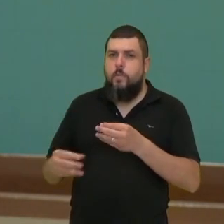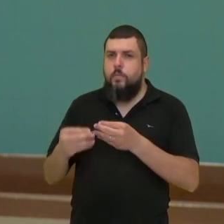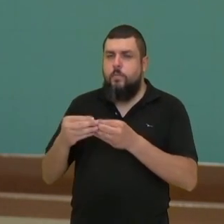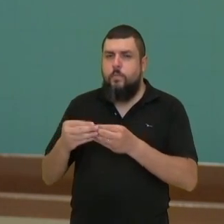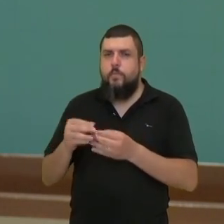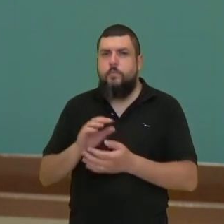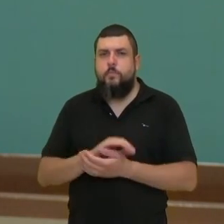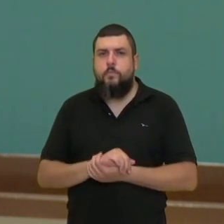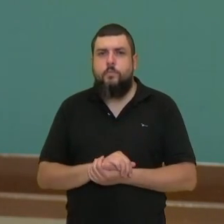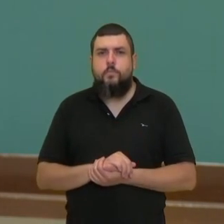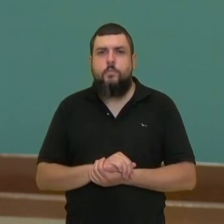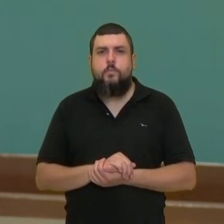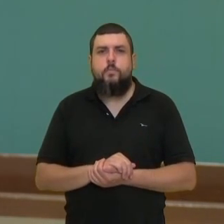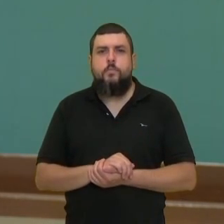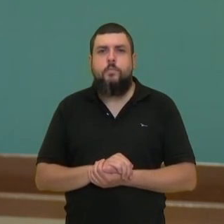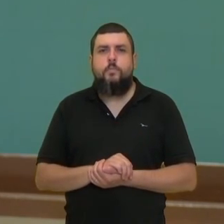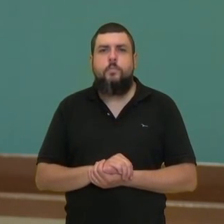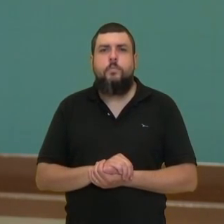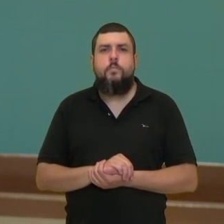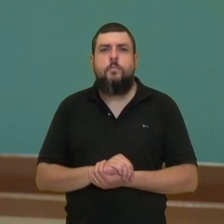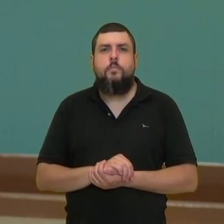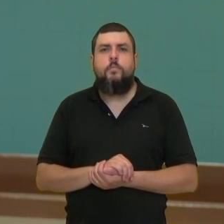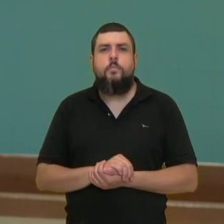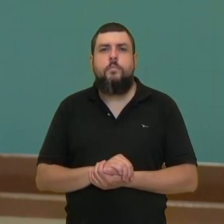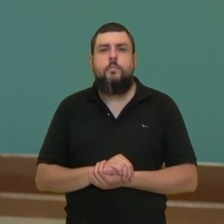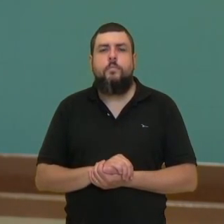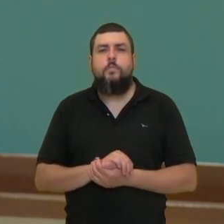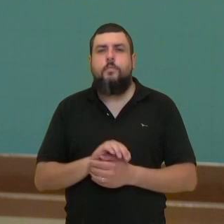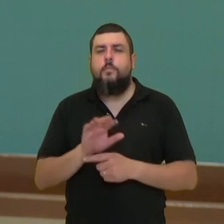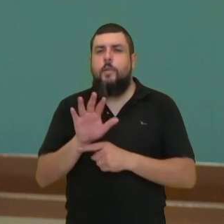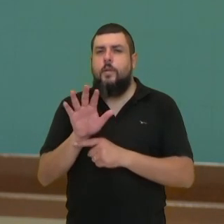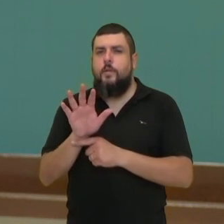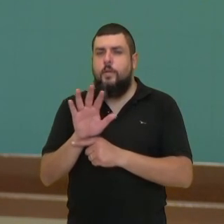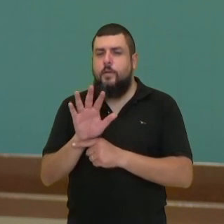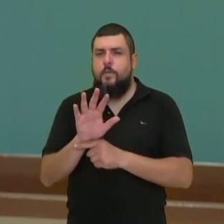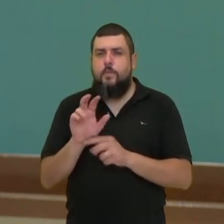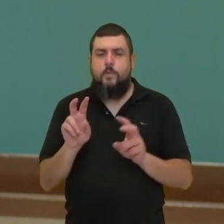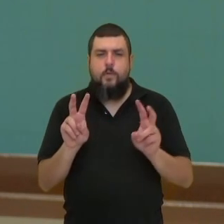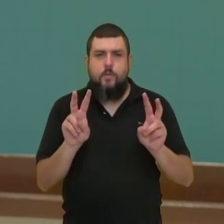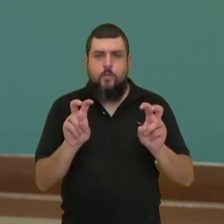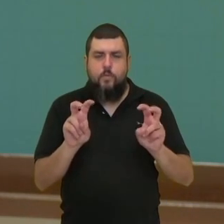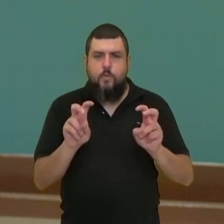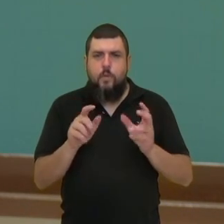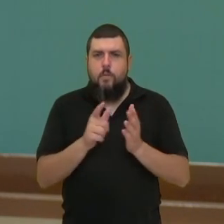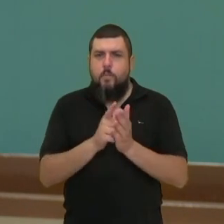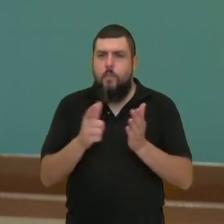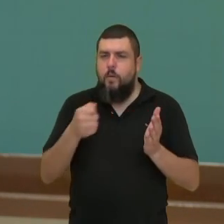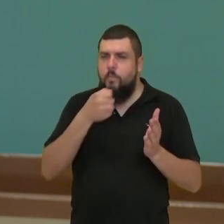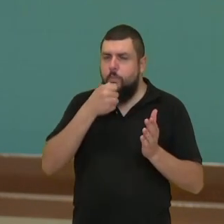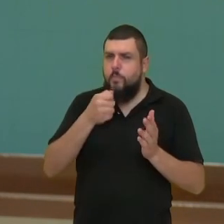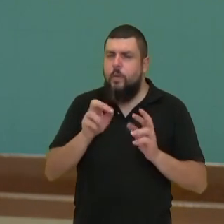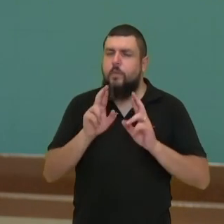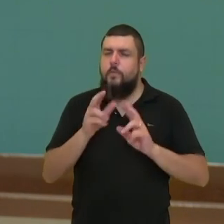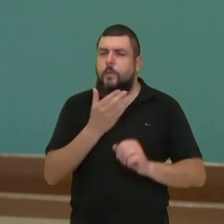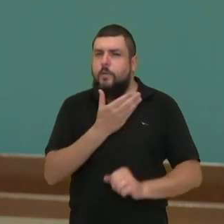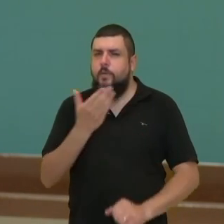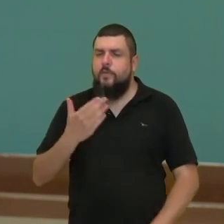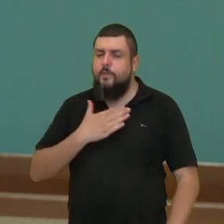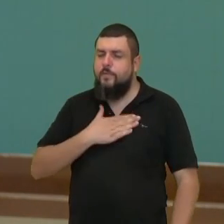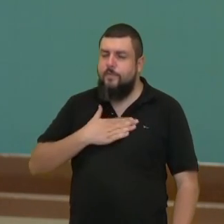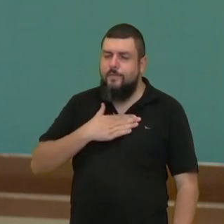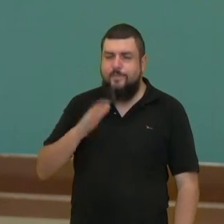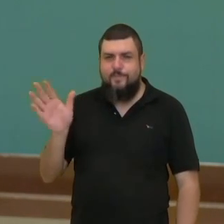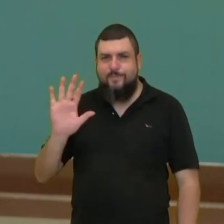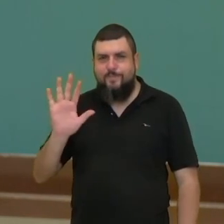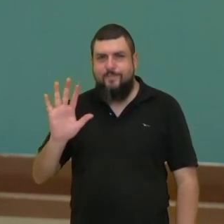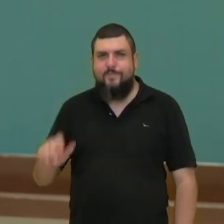conjuntiva. Neste vídeo, nós falamos sobre a reportagem. Eu espero que vocês tenham gostado.